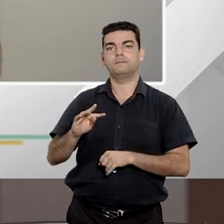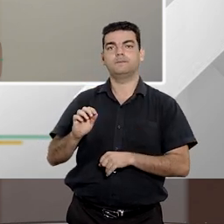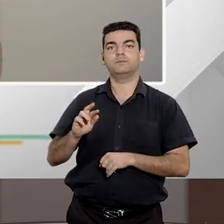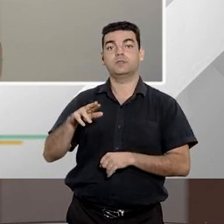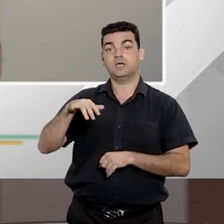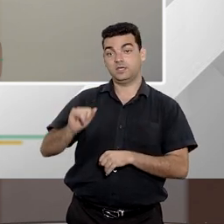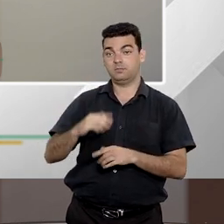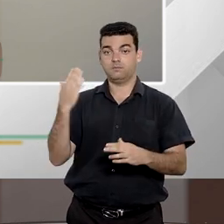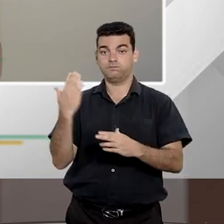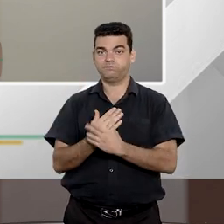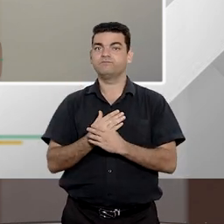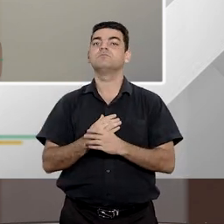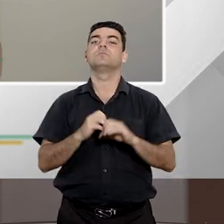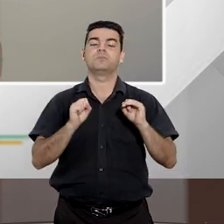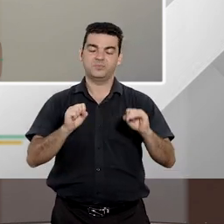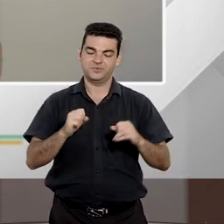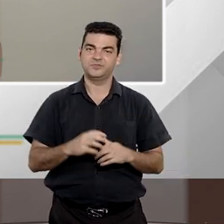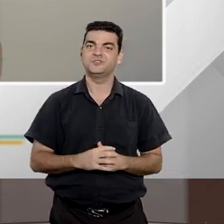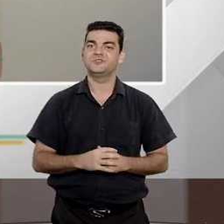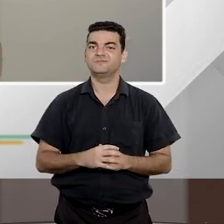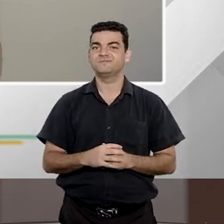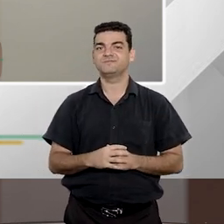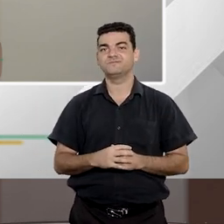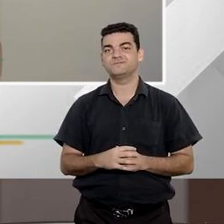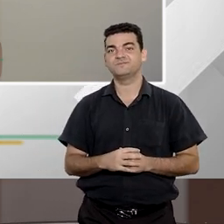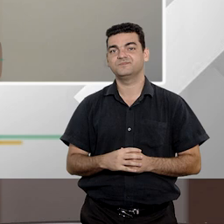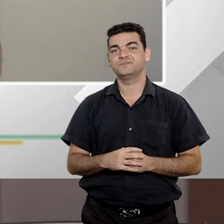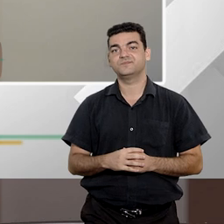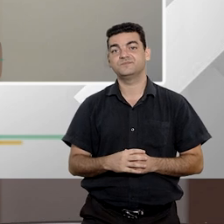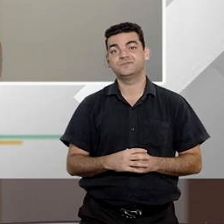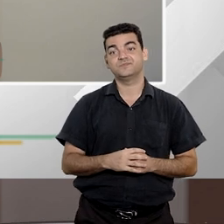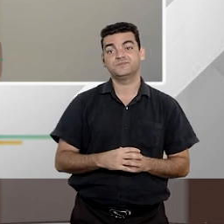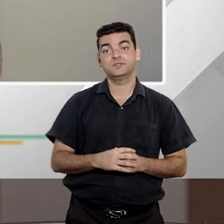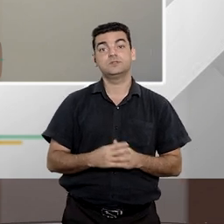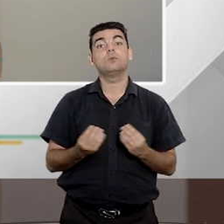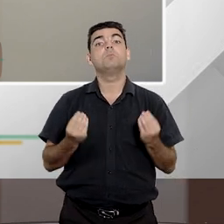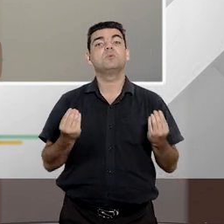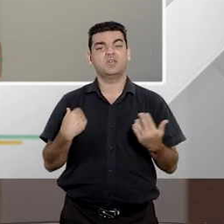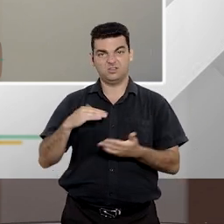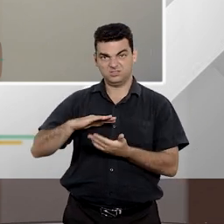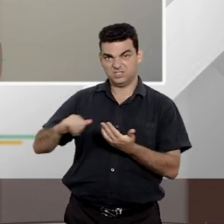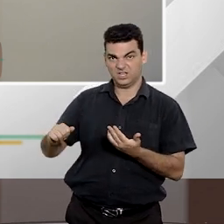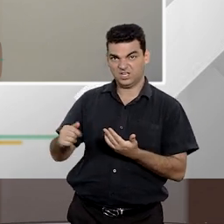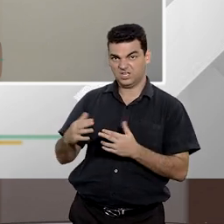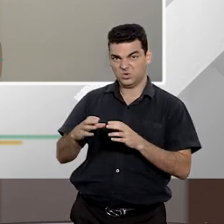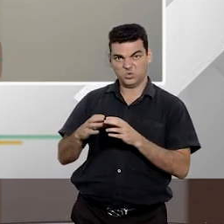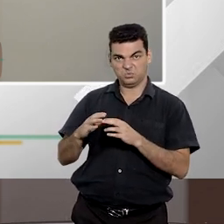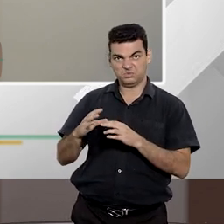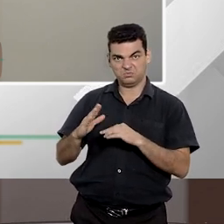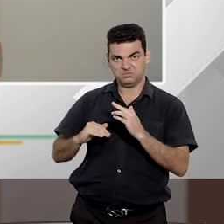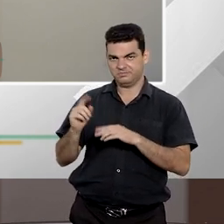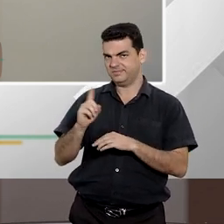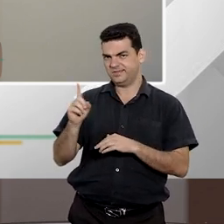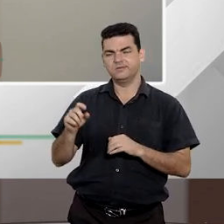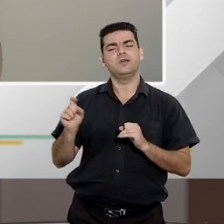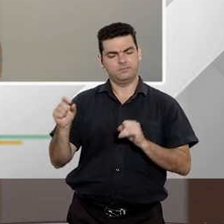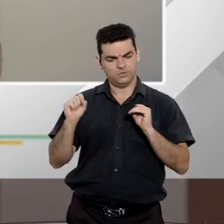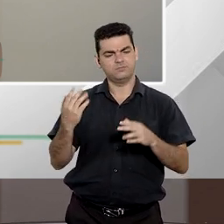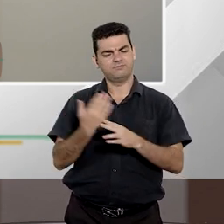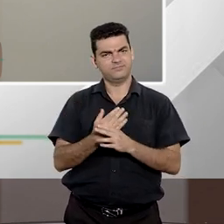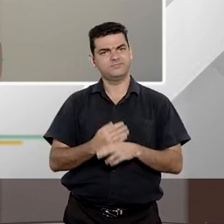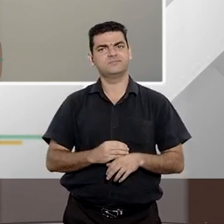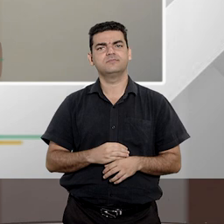para a propositura de ação civil pública, não teria por que excluí-los do rol de legitimados